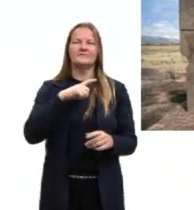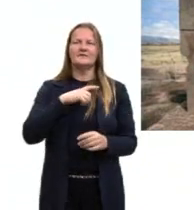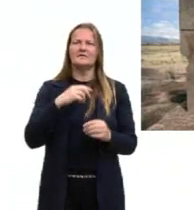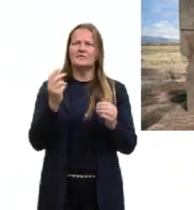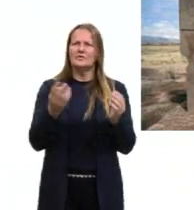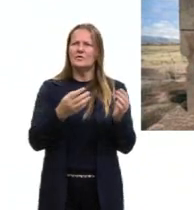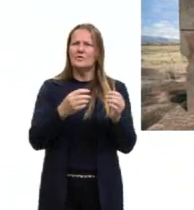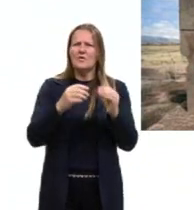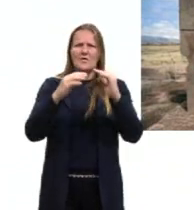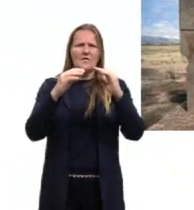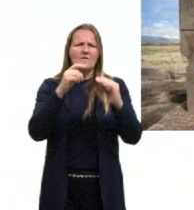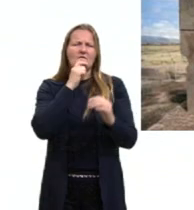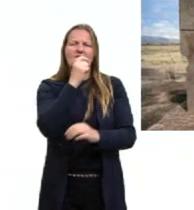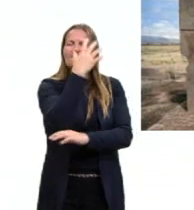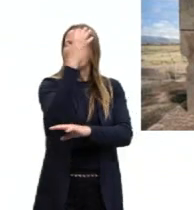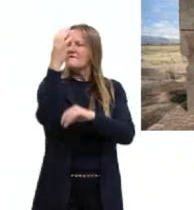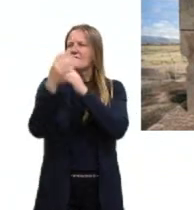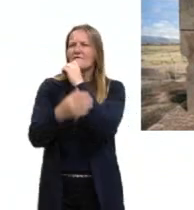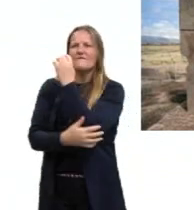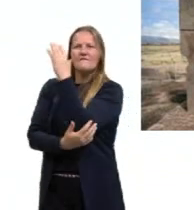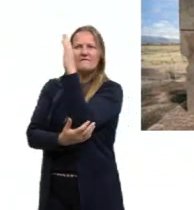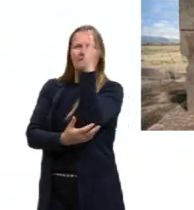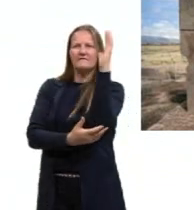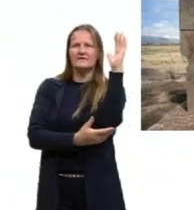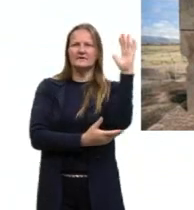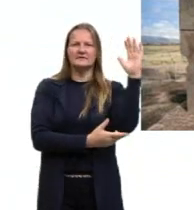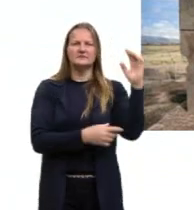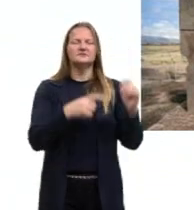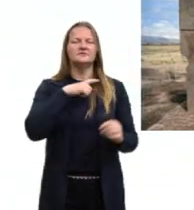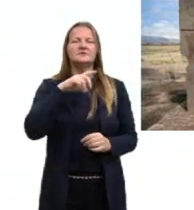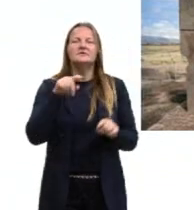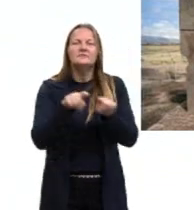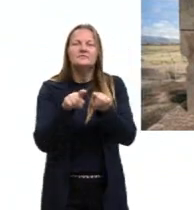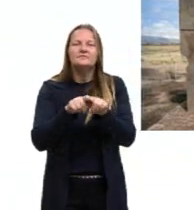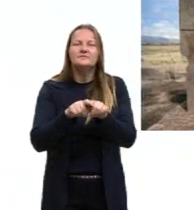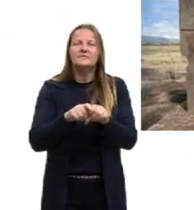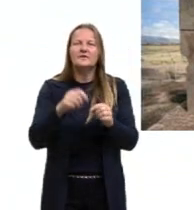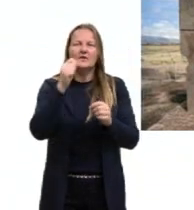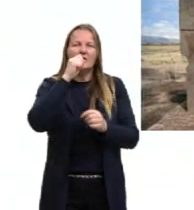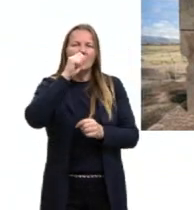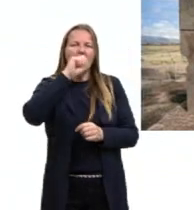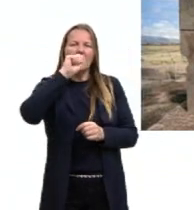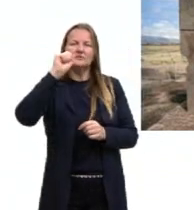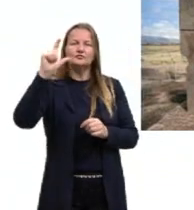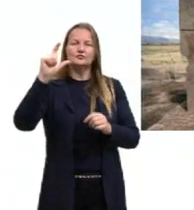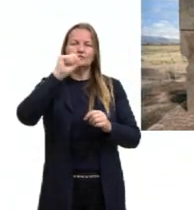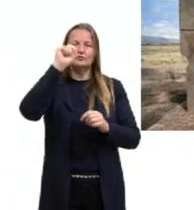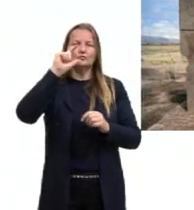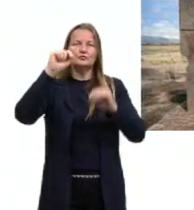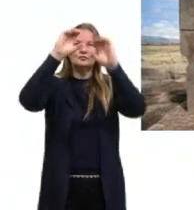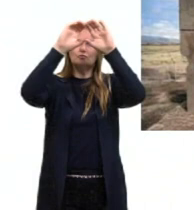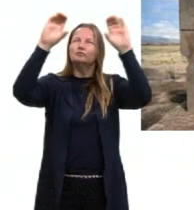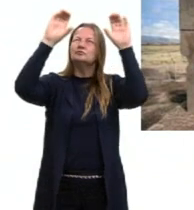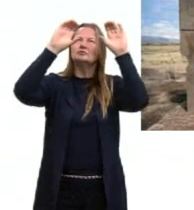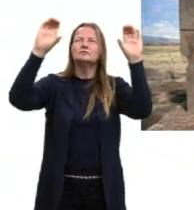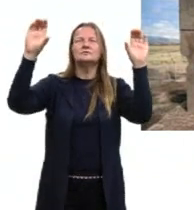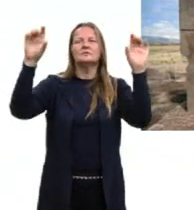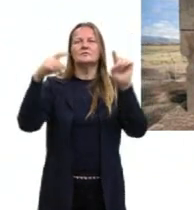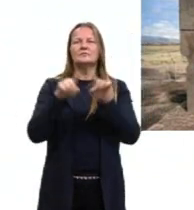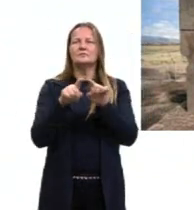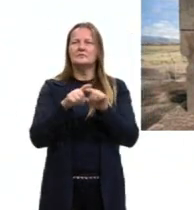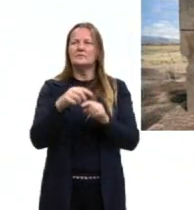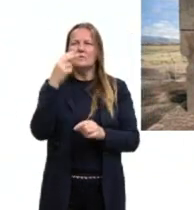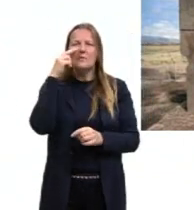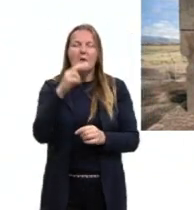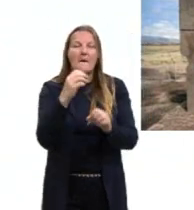verde das matas que é diferente, né? Nós enxergamos um azul de céu que é diferente. Nós enxergamos